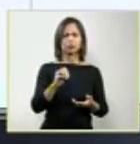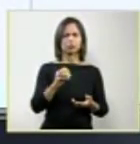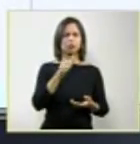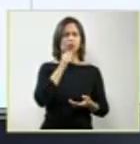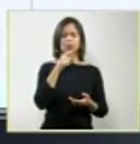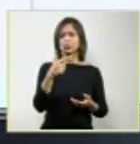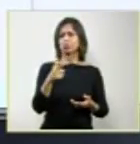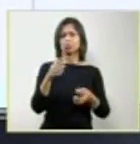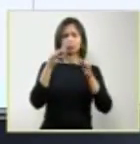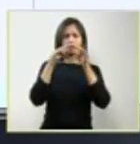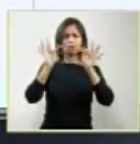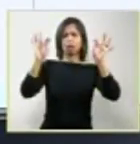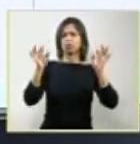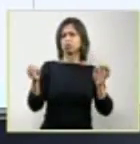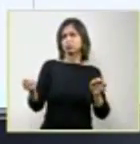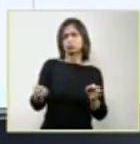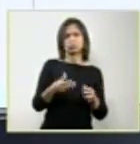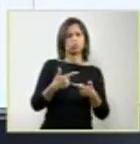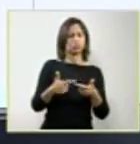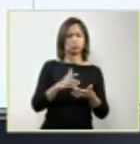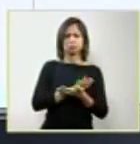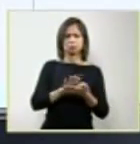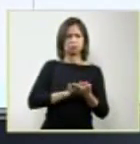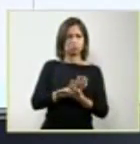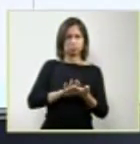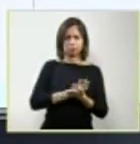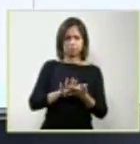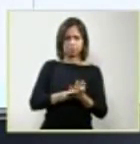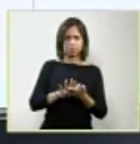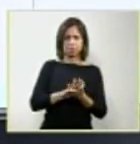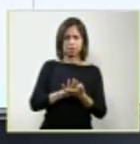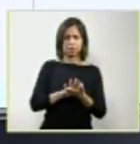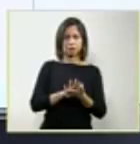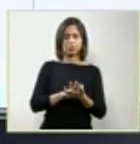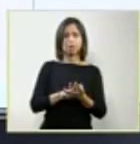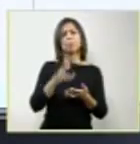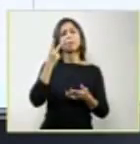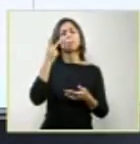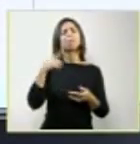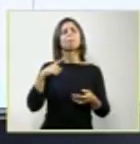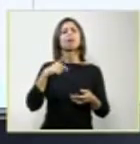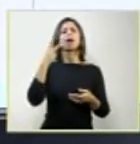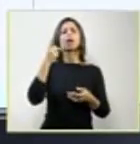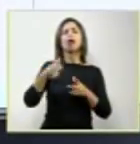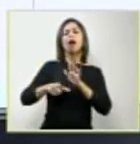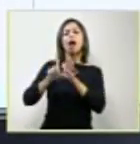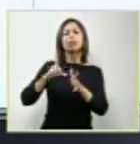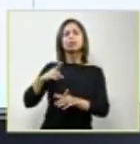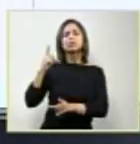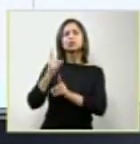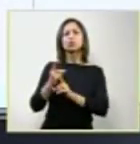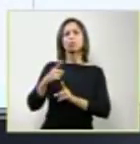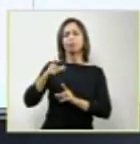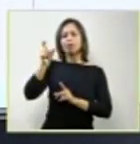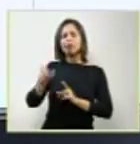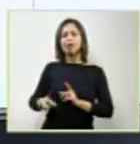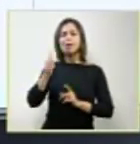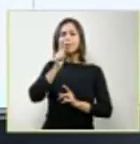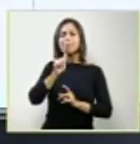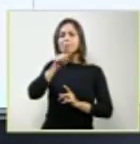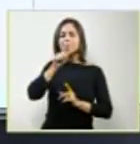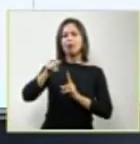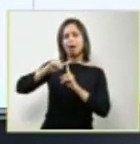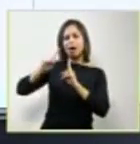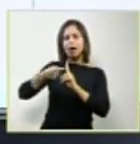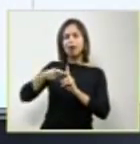tecnologia que pudesse permitir o diagnóstico pré-natal dessas anomalias, dessas